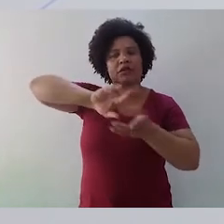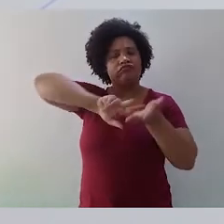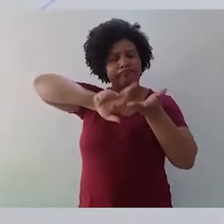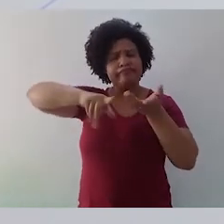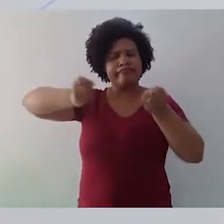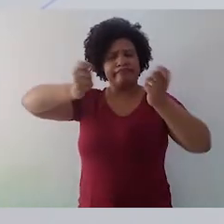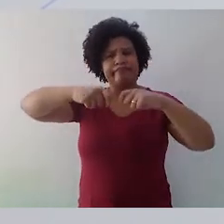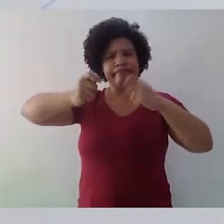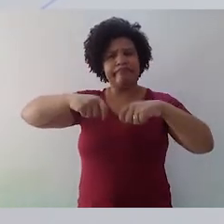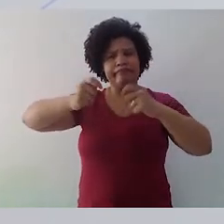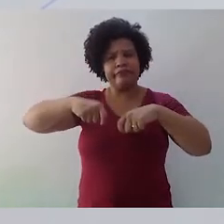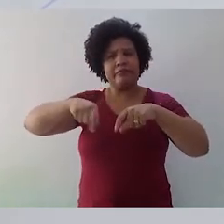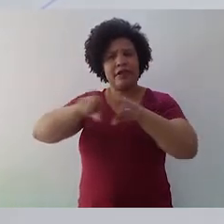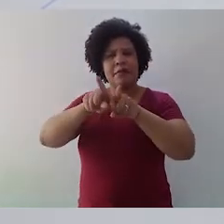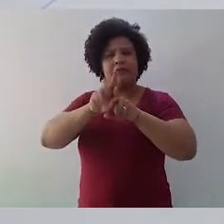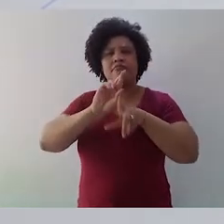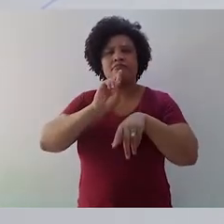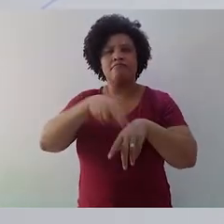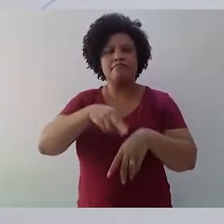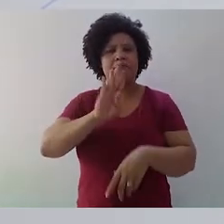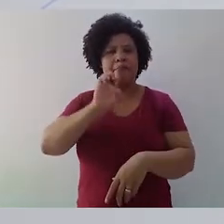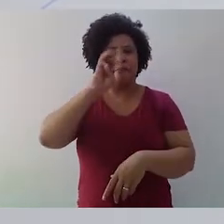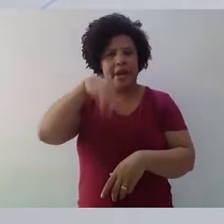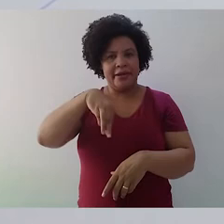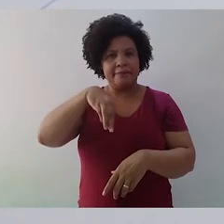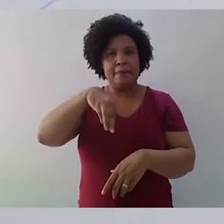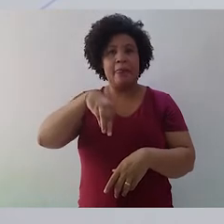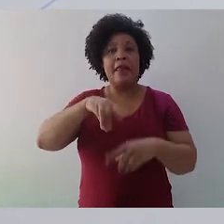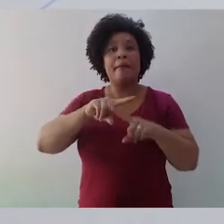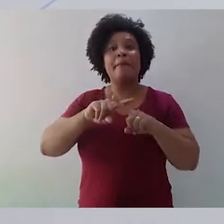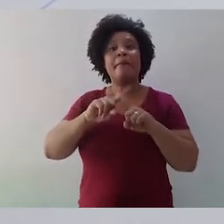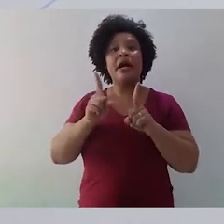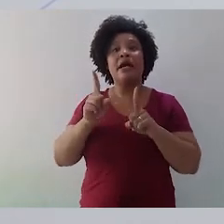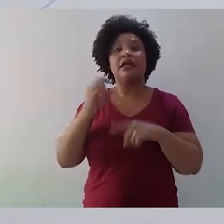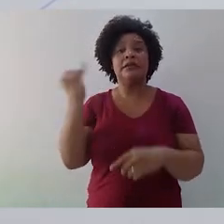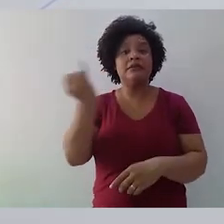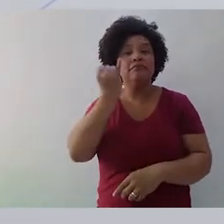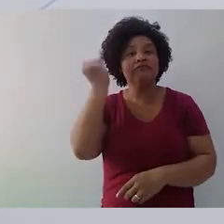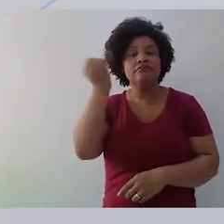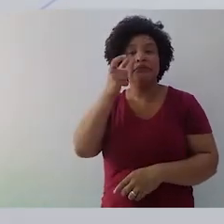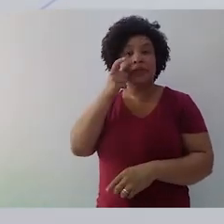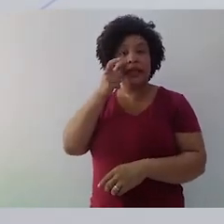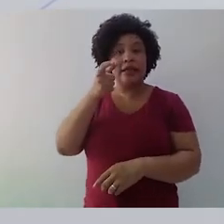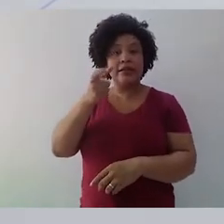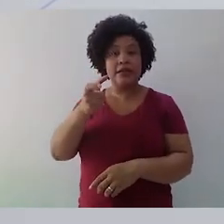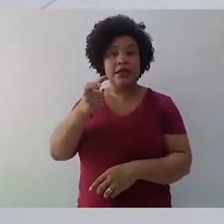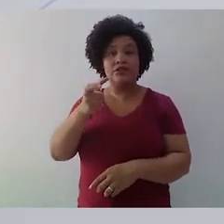todas elas produzem bons resultados. Mas, o que traz de mais interessante dentro dessa teoria do